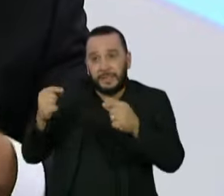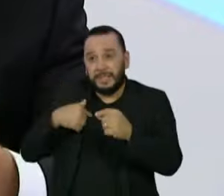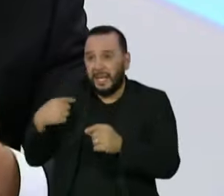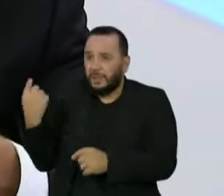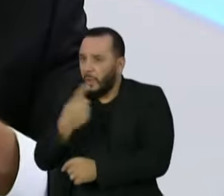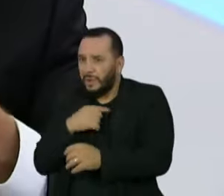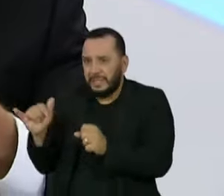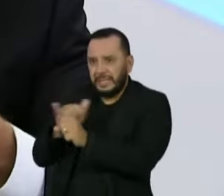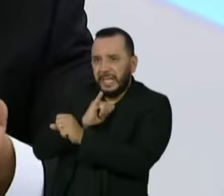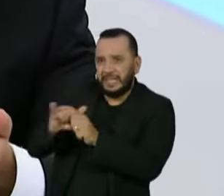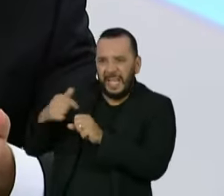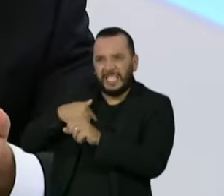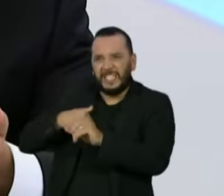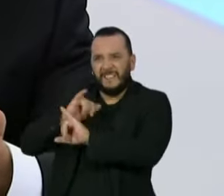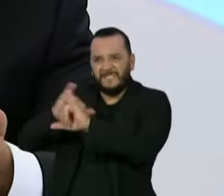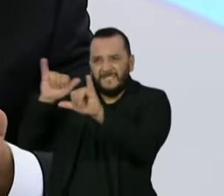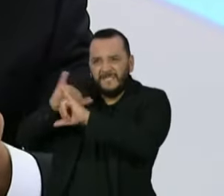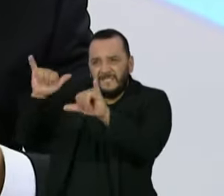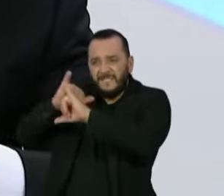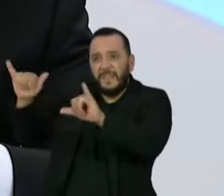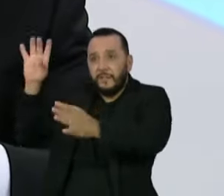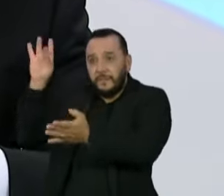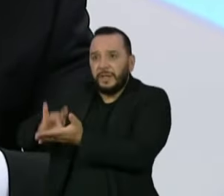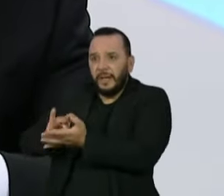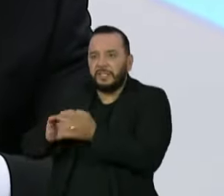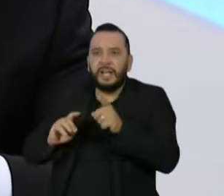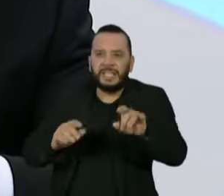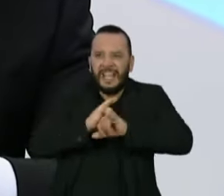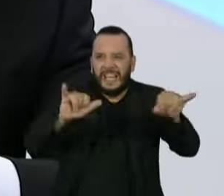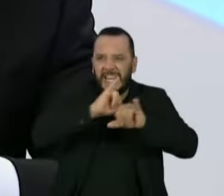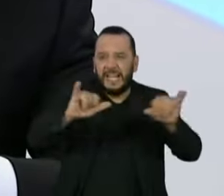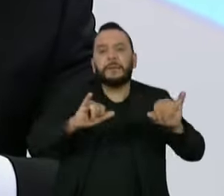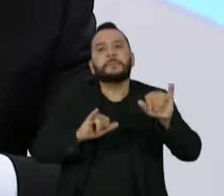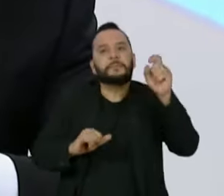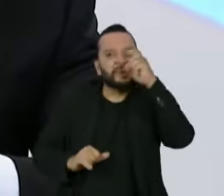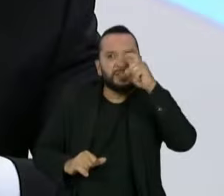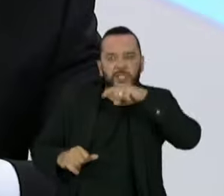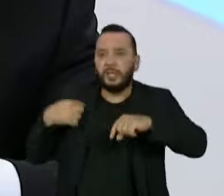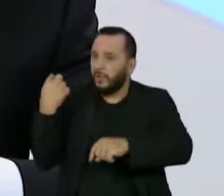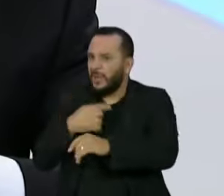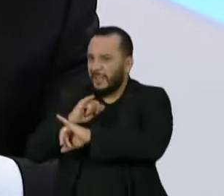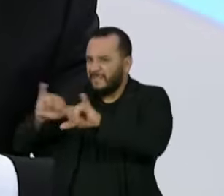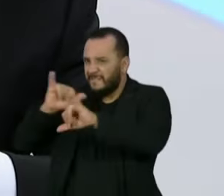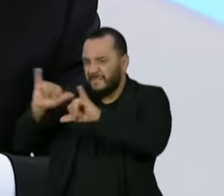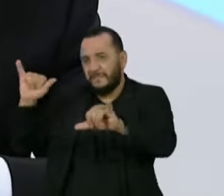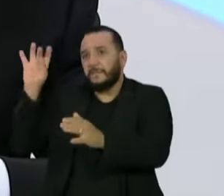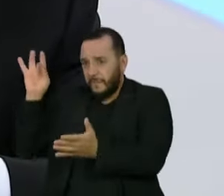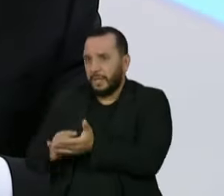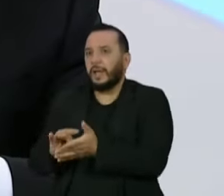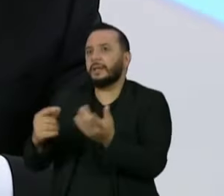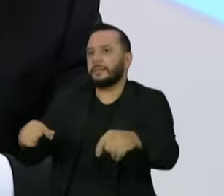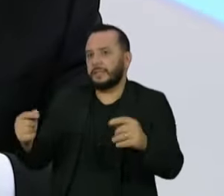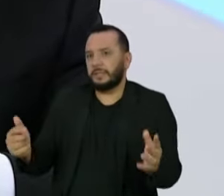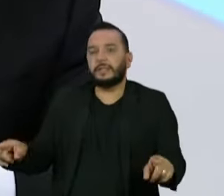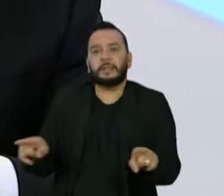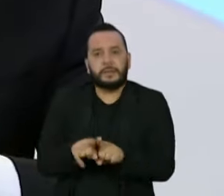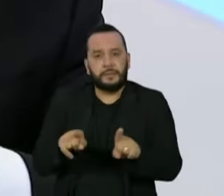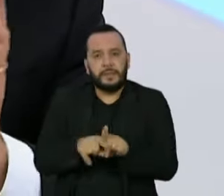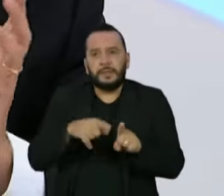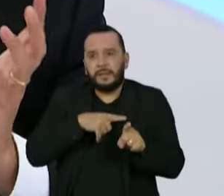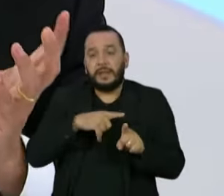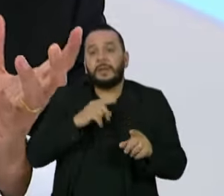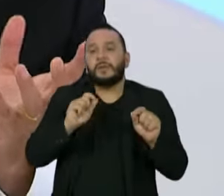porque isso é técnico, isso custa muito dinheiro. Você tem redes de robôs, você tem contas falsas, você tem impulsionamento dissimulado,